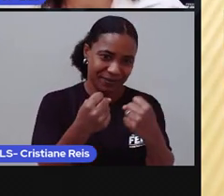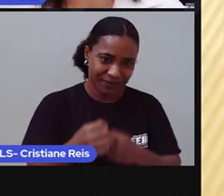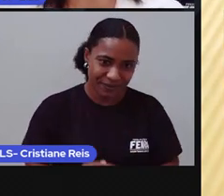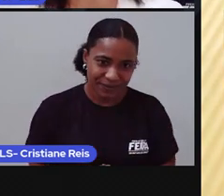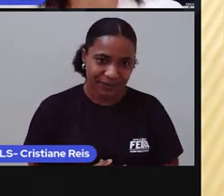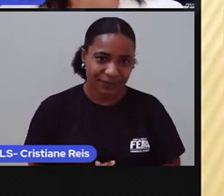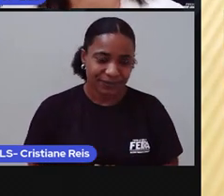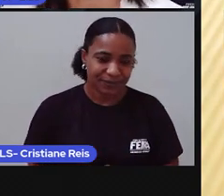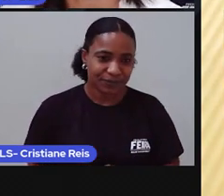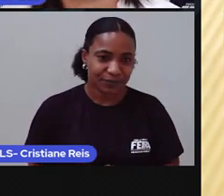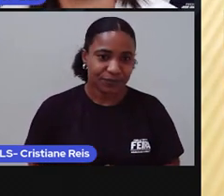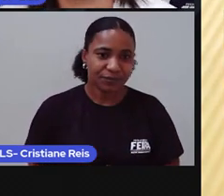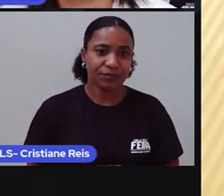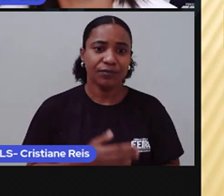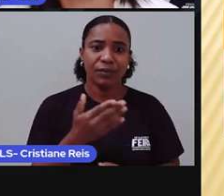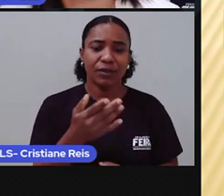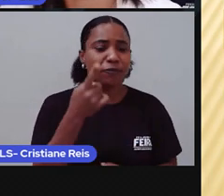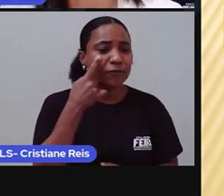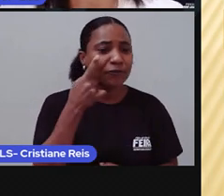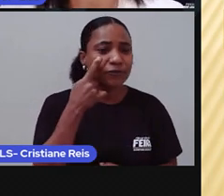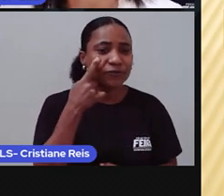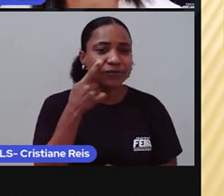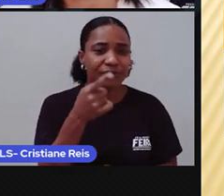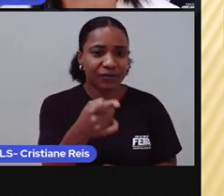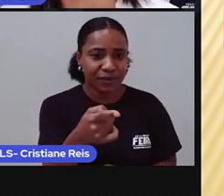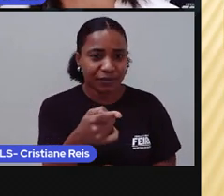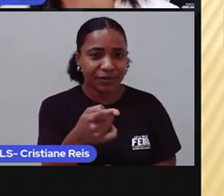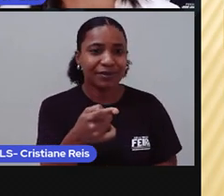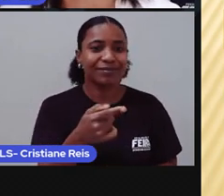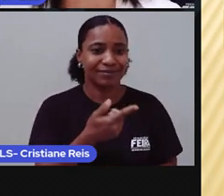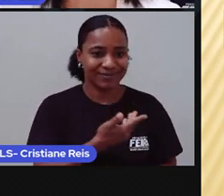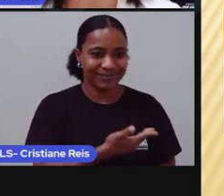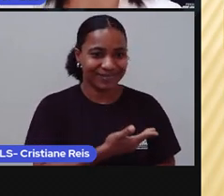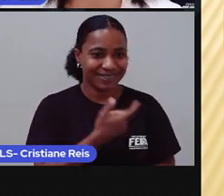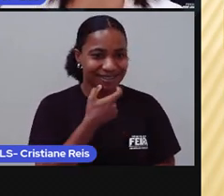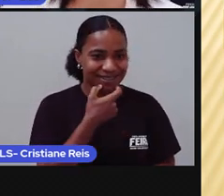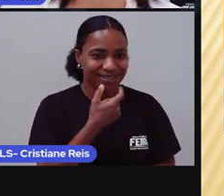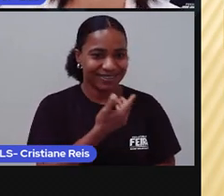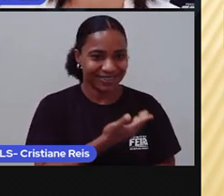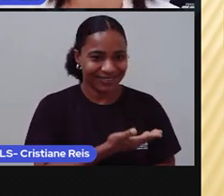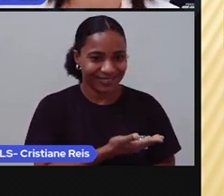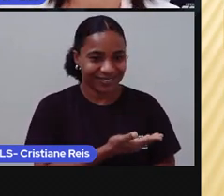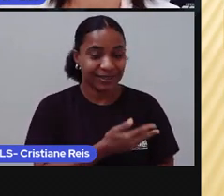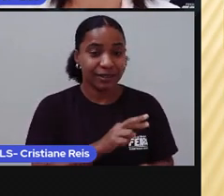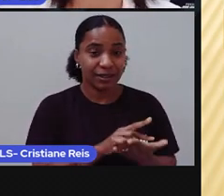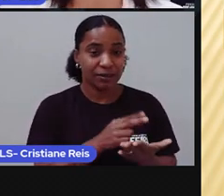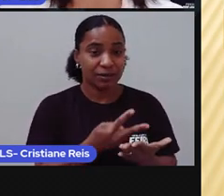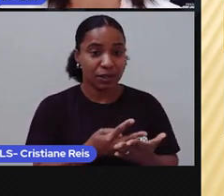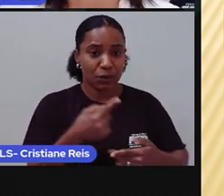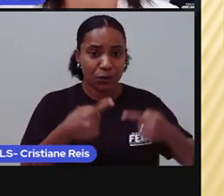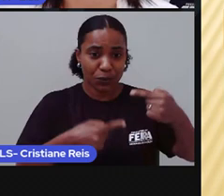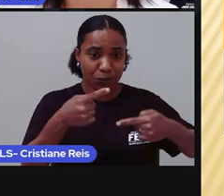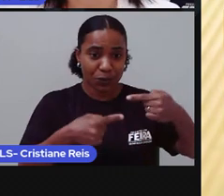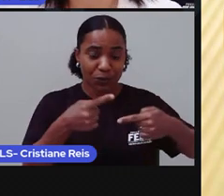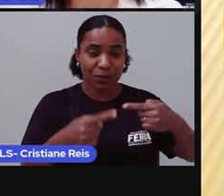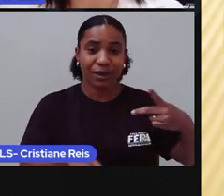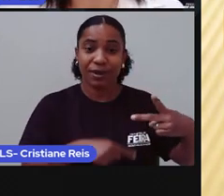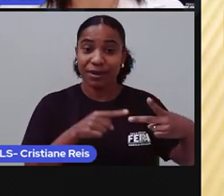Vejam aí alguns exemplos. Competition. Competição. Television.